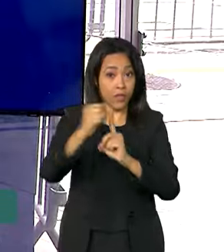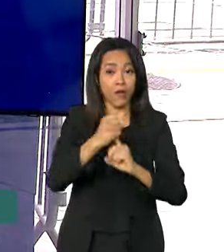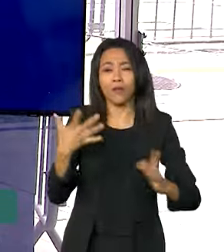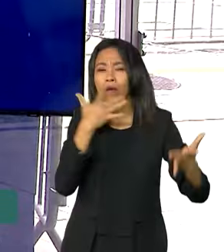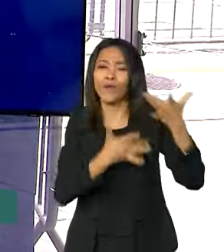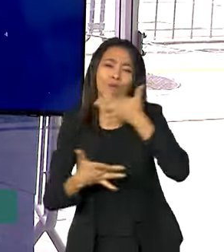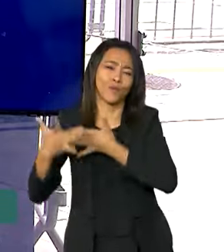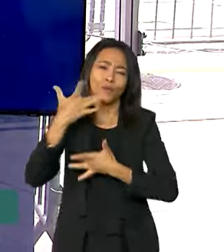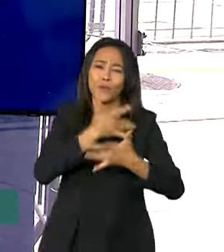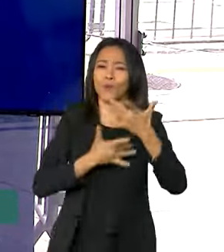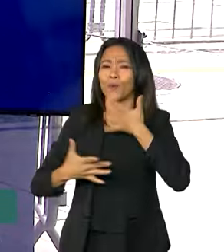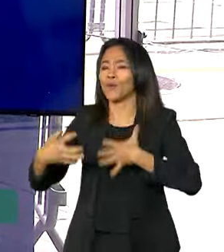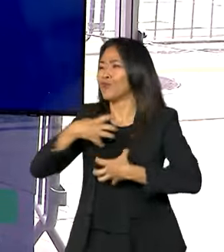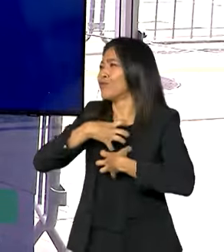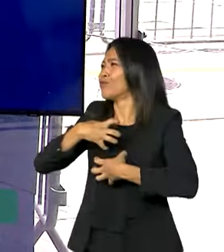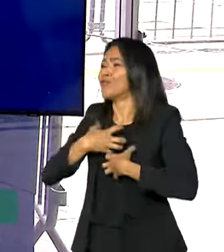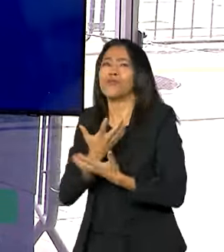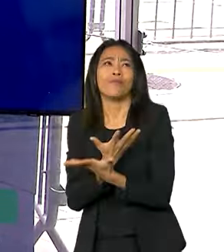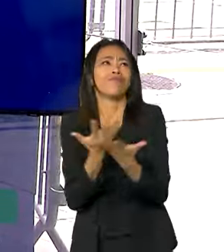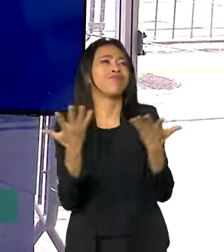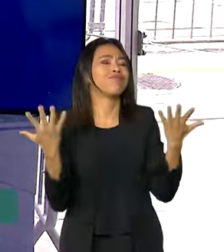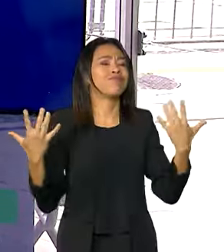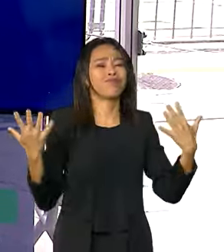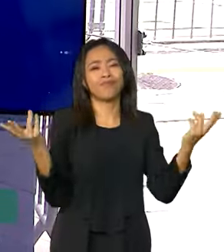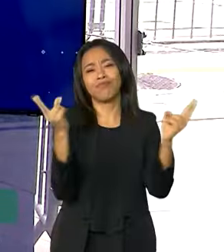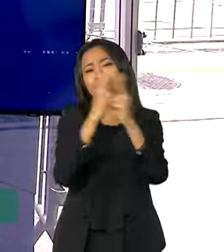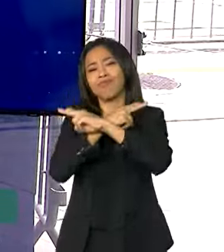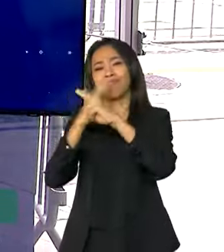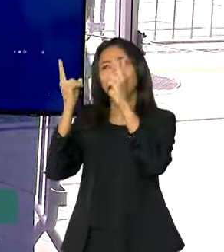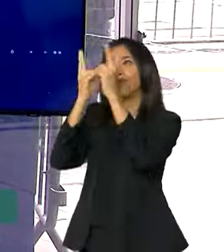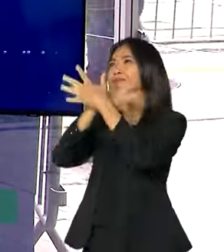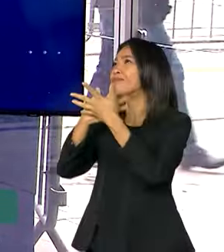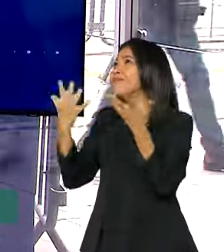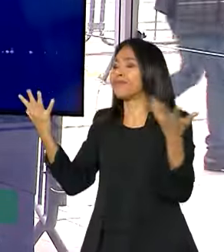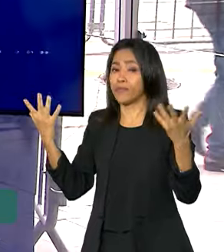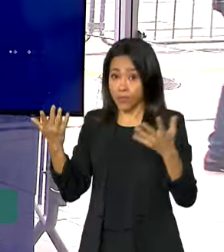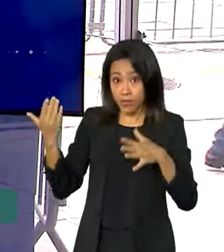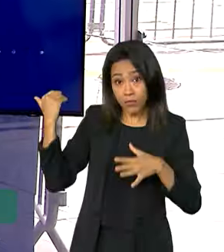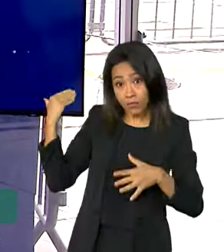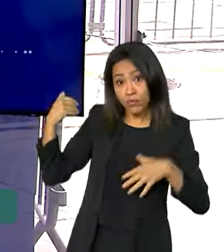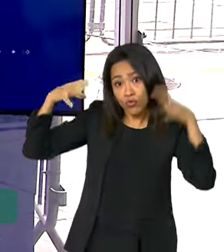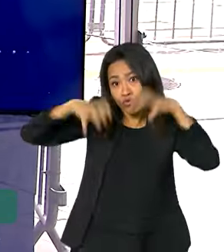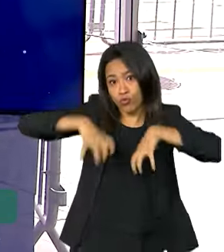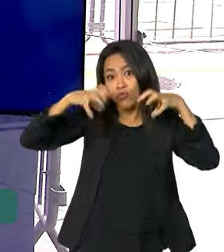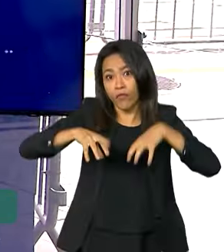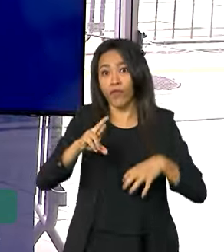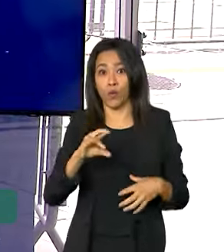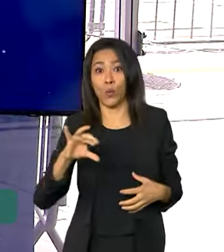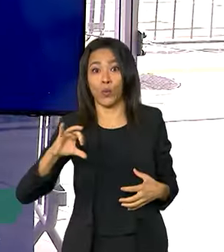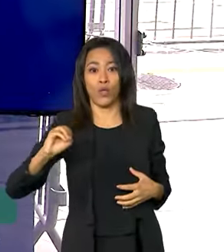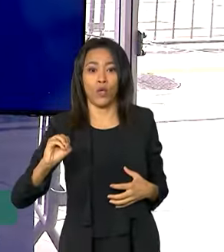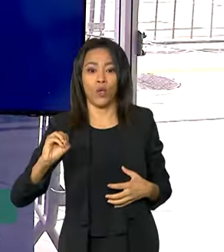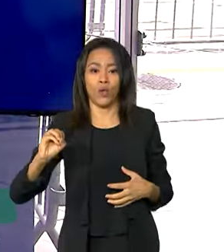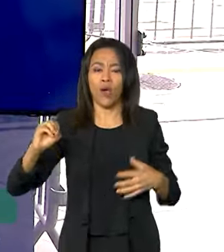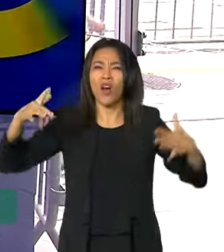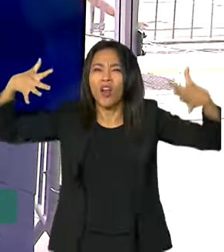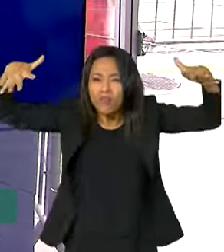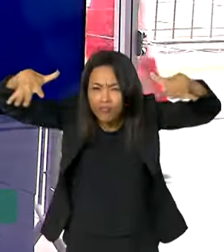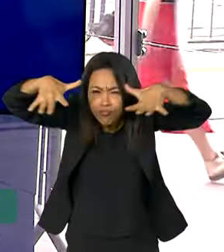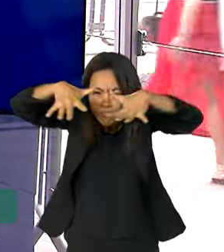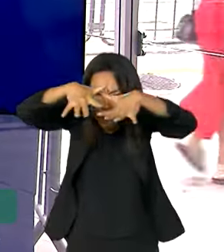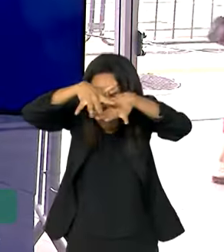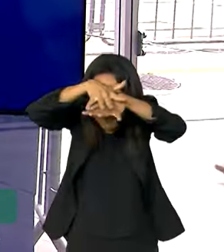gostoso, um clima ameno. O Rio de Janeiro, nos últimos dias, choveu. Então, agora estamos ali nublados,